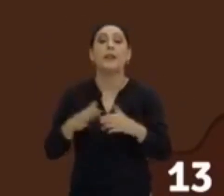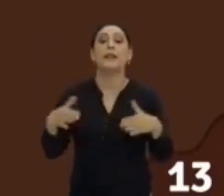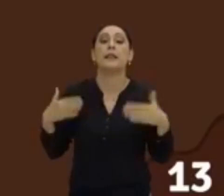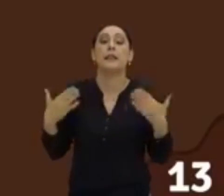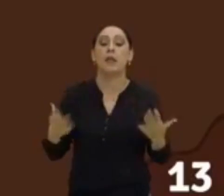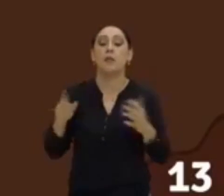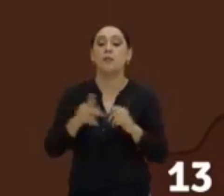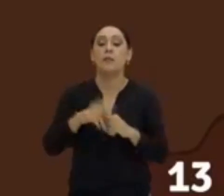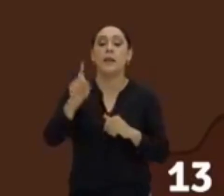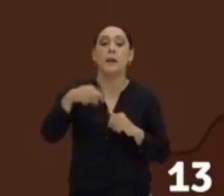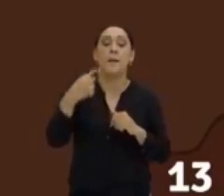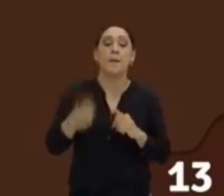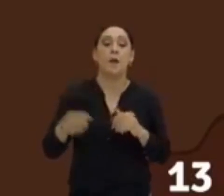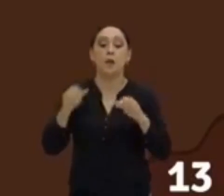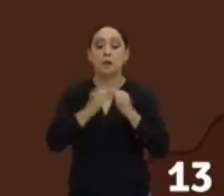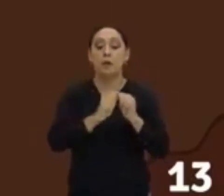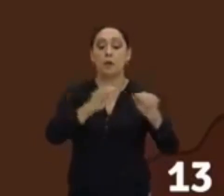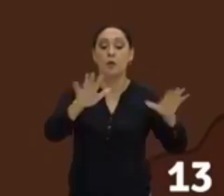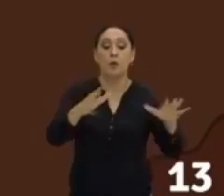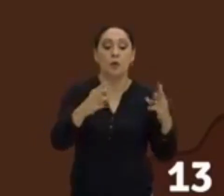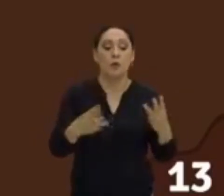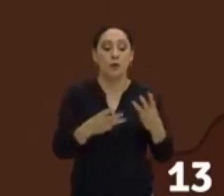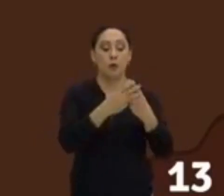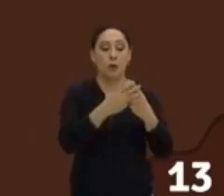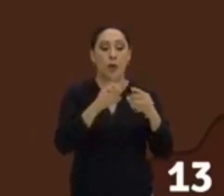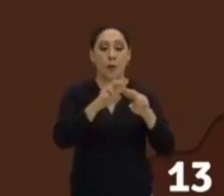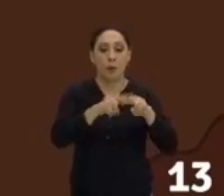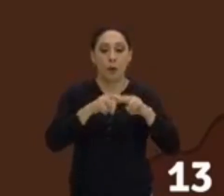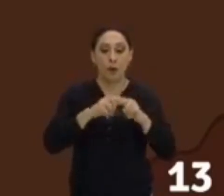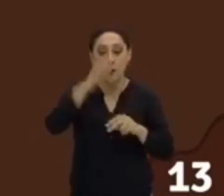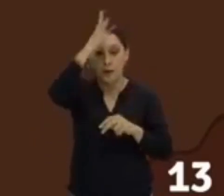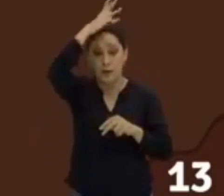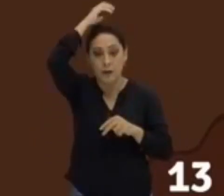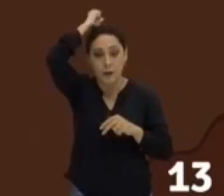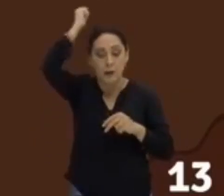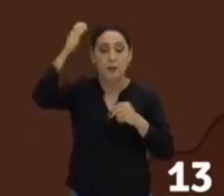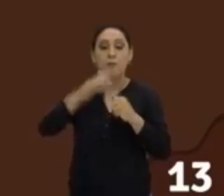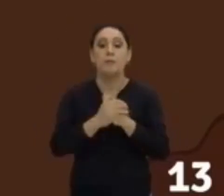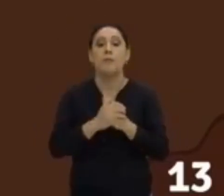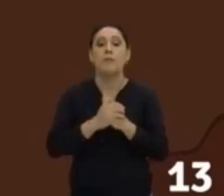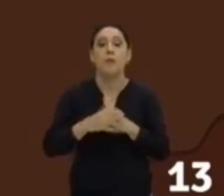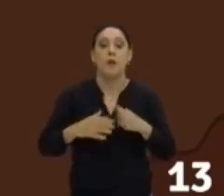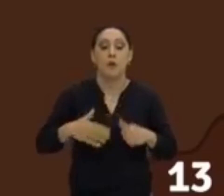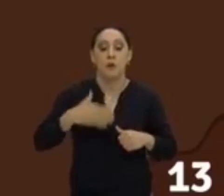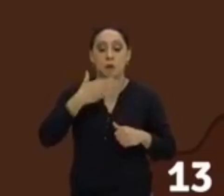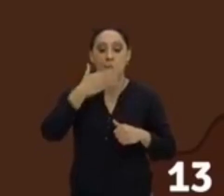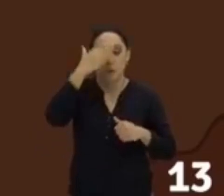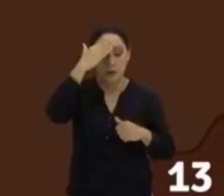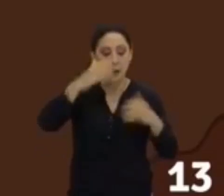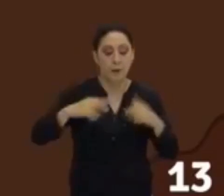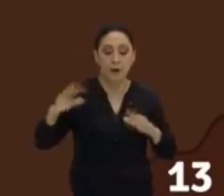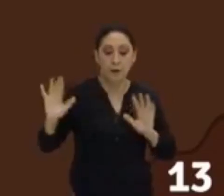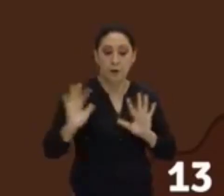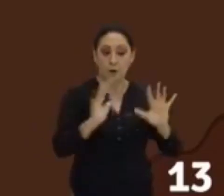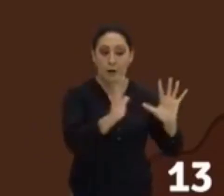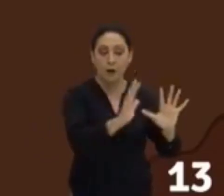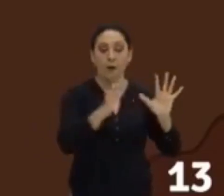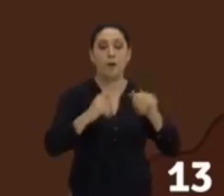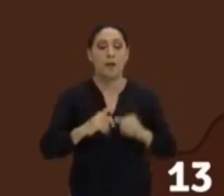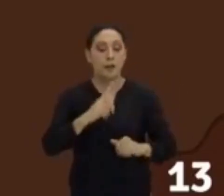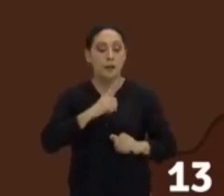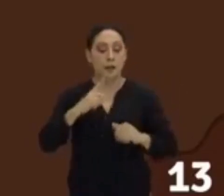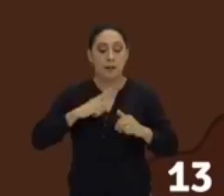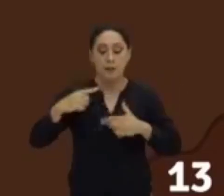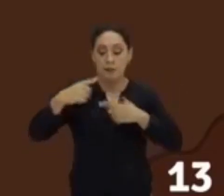após a saída dos judeus, em função da expulsão pelo Império Romano, os árabes que se estabeleceram lá passaram a ter